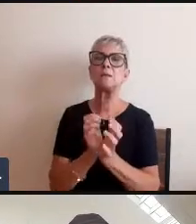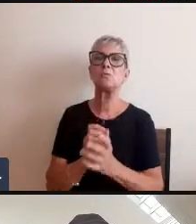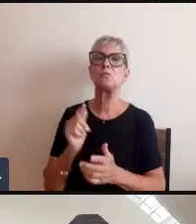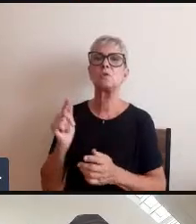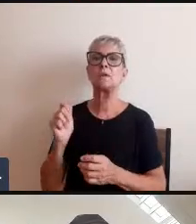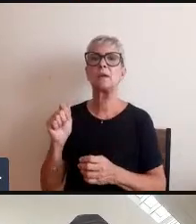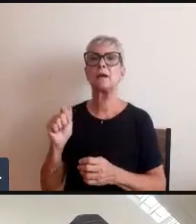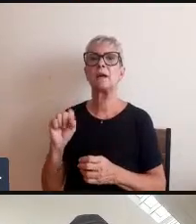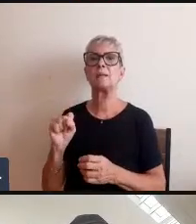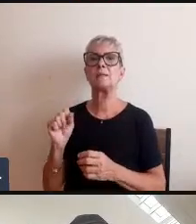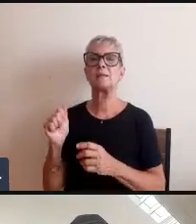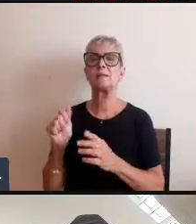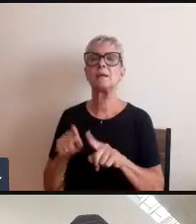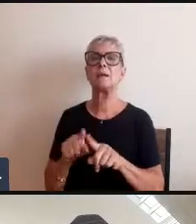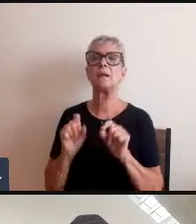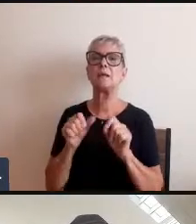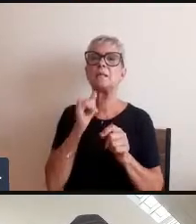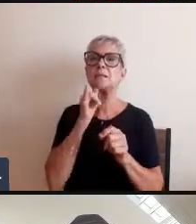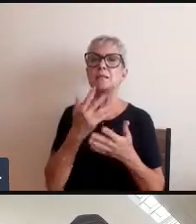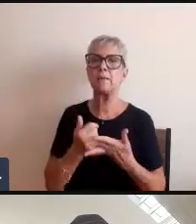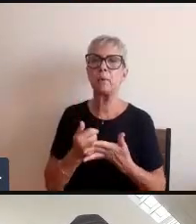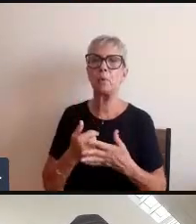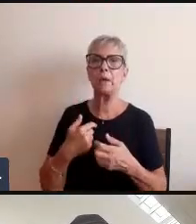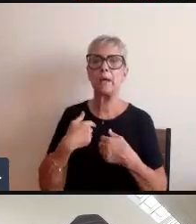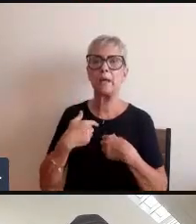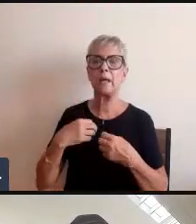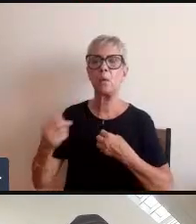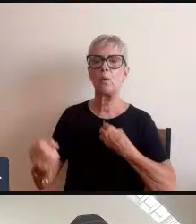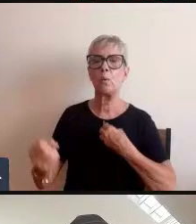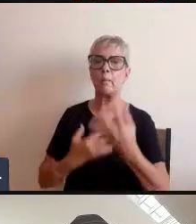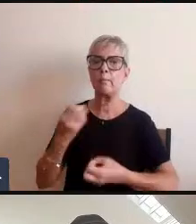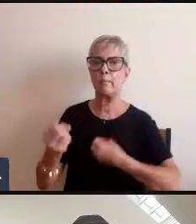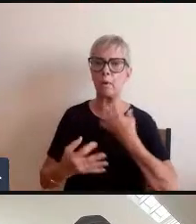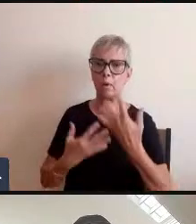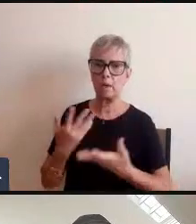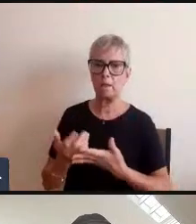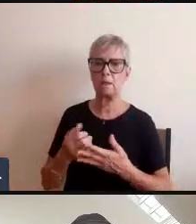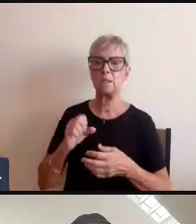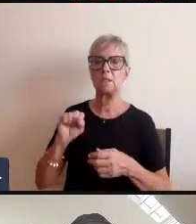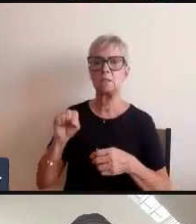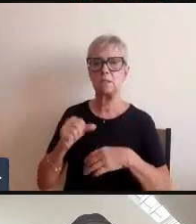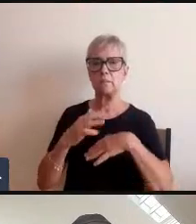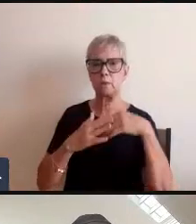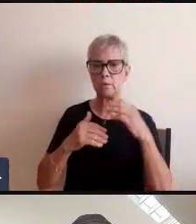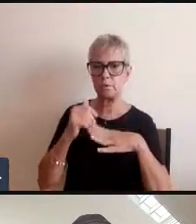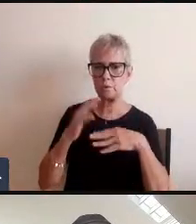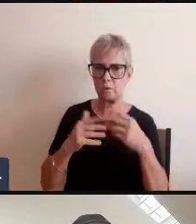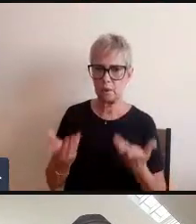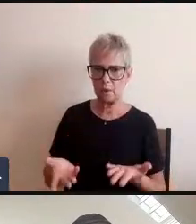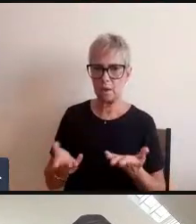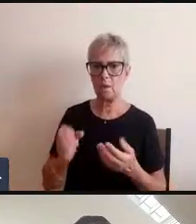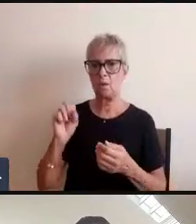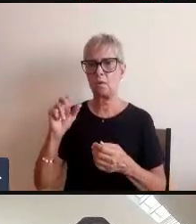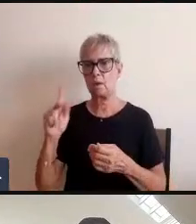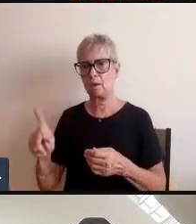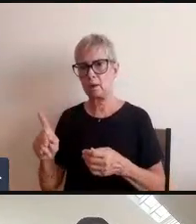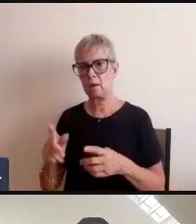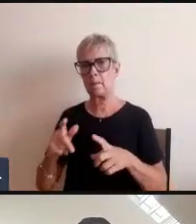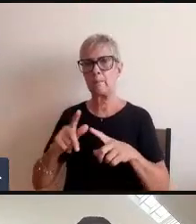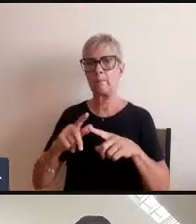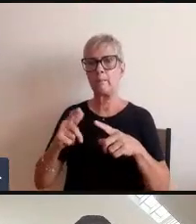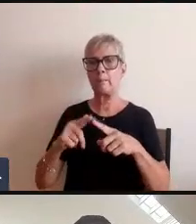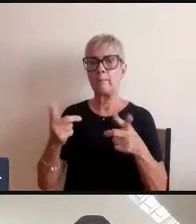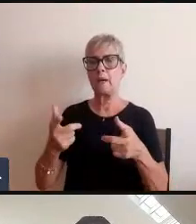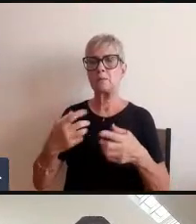eu sou uma poeta e obviamente a minha maneira de ver o mundo